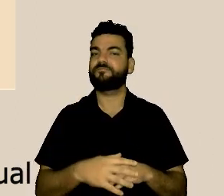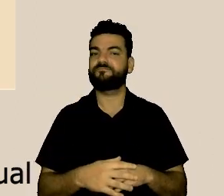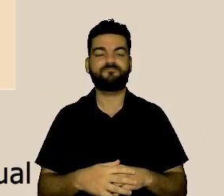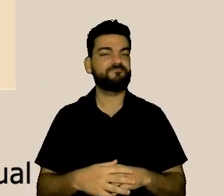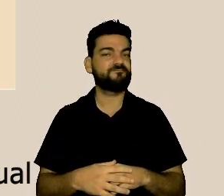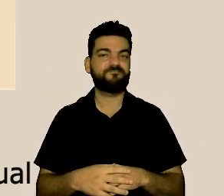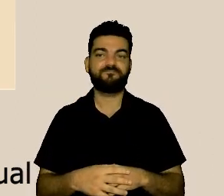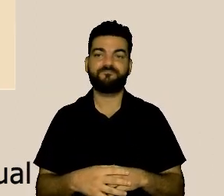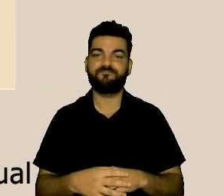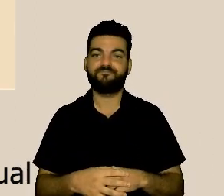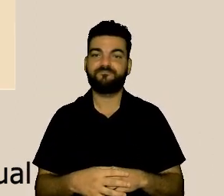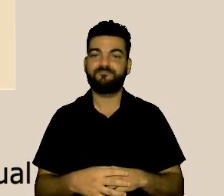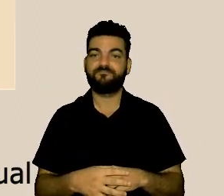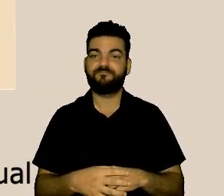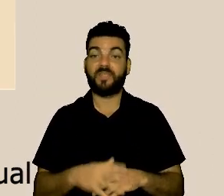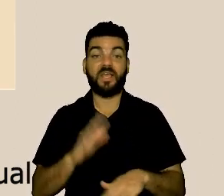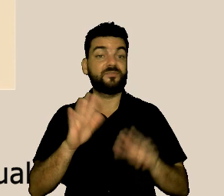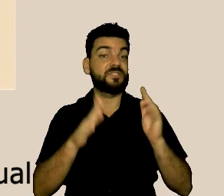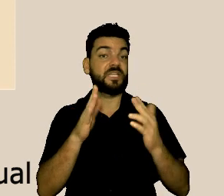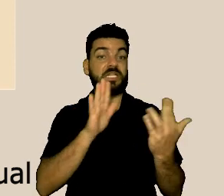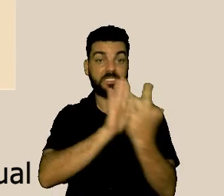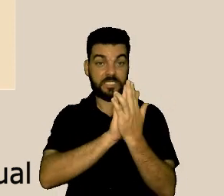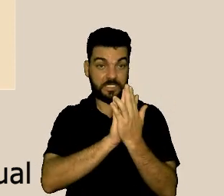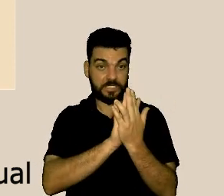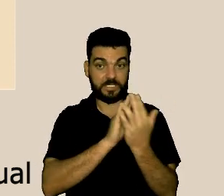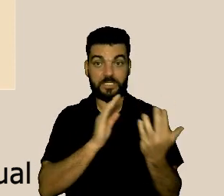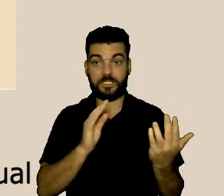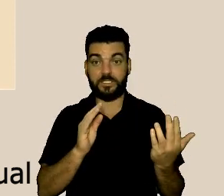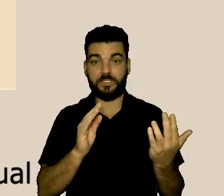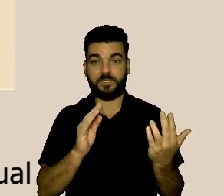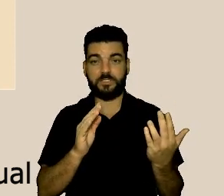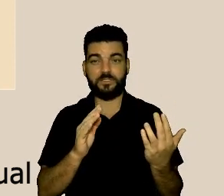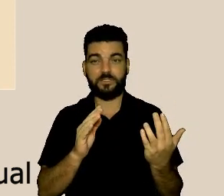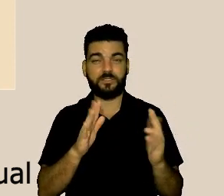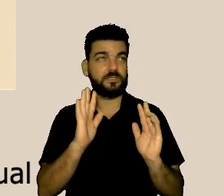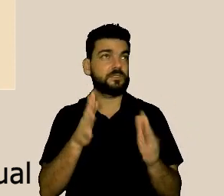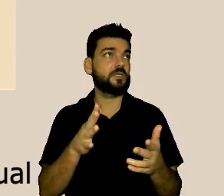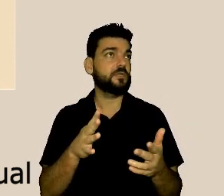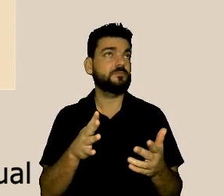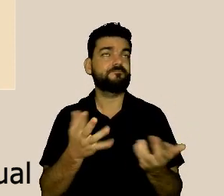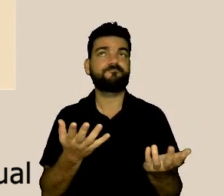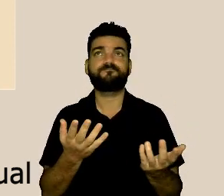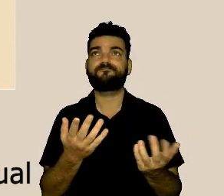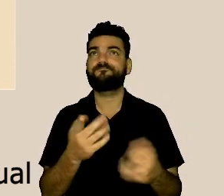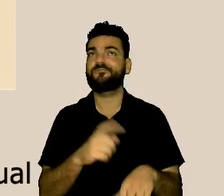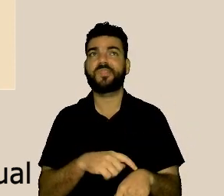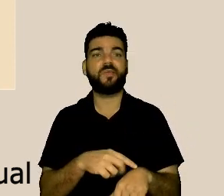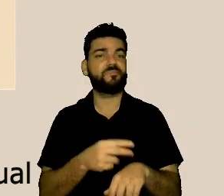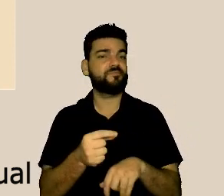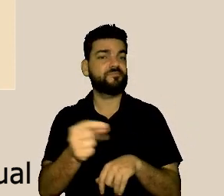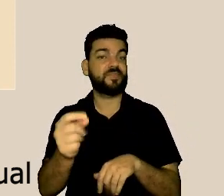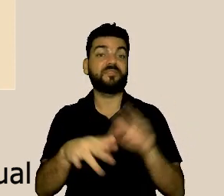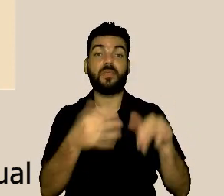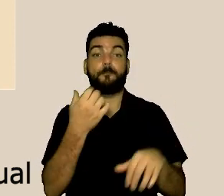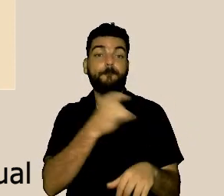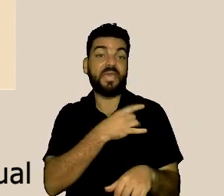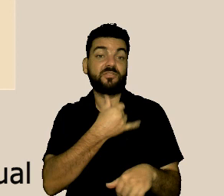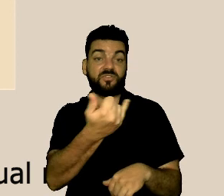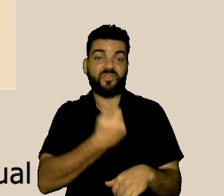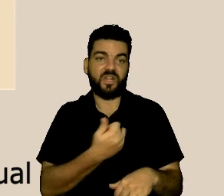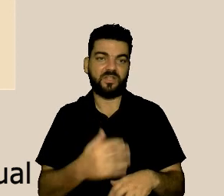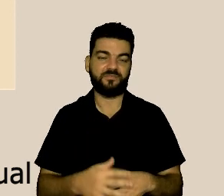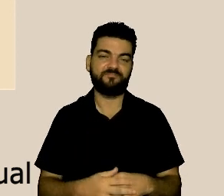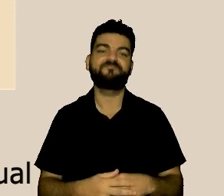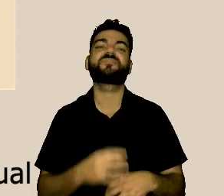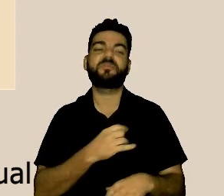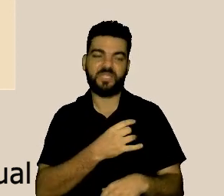A pessoa, às vezes, chega lá, depois de um... Talvez ela tenha até medo de falar que ela está passando por